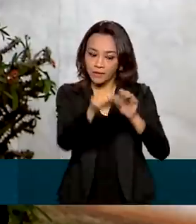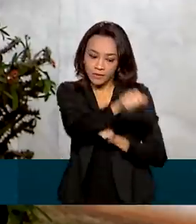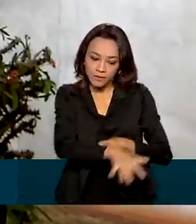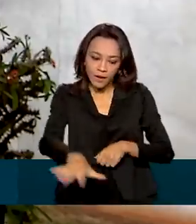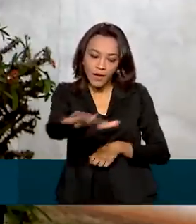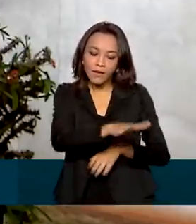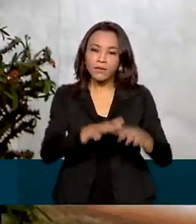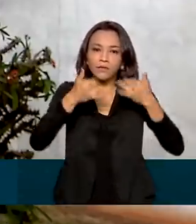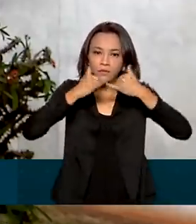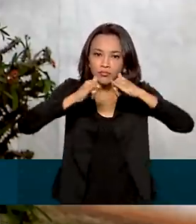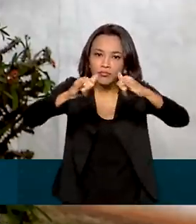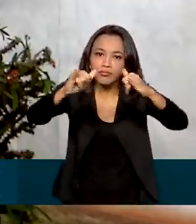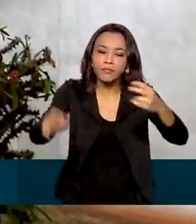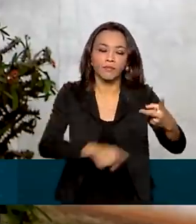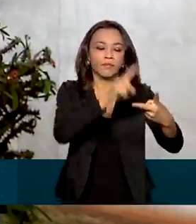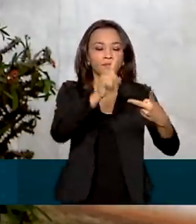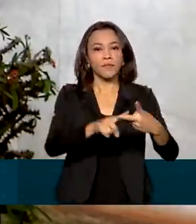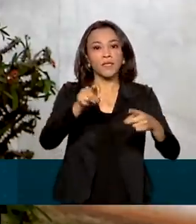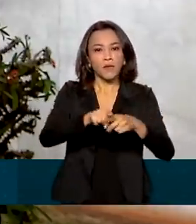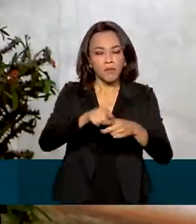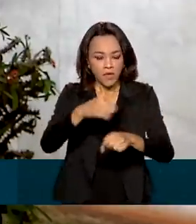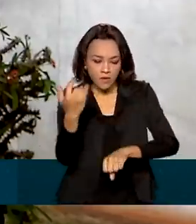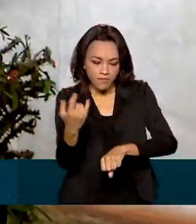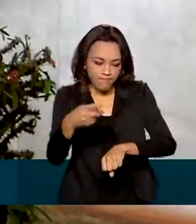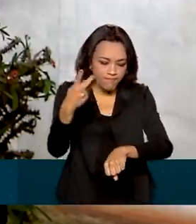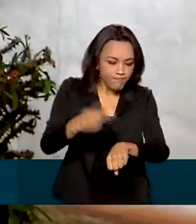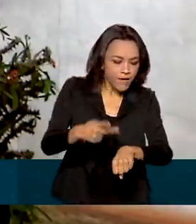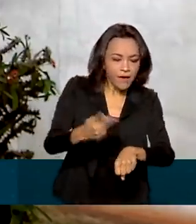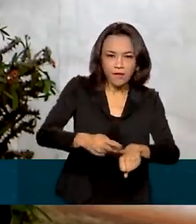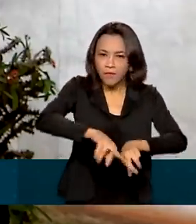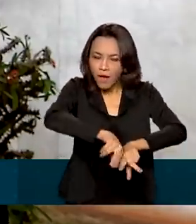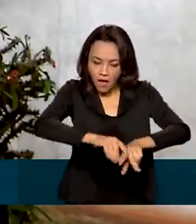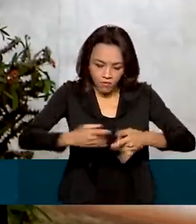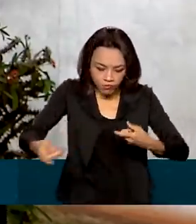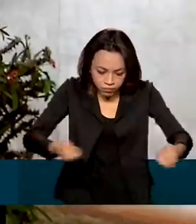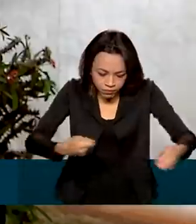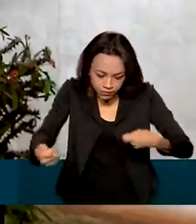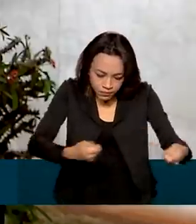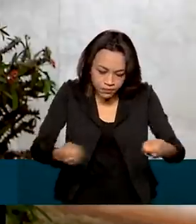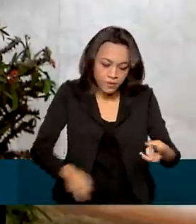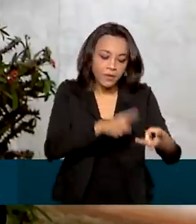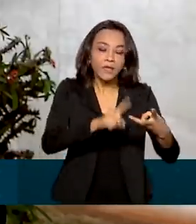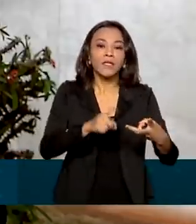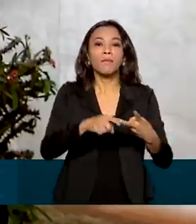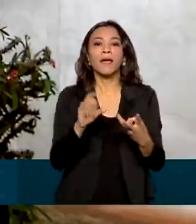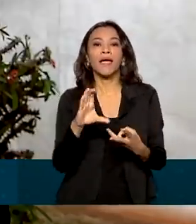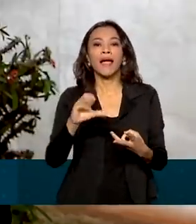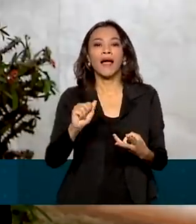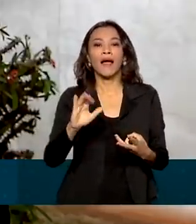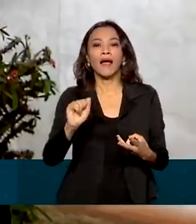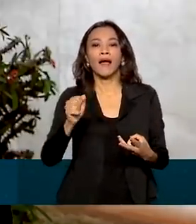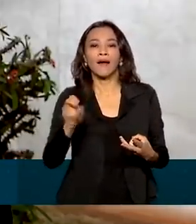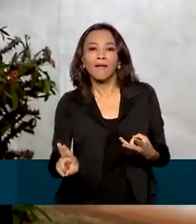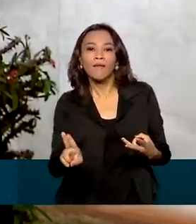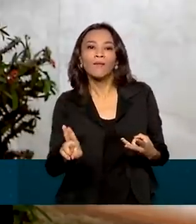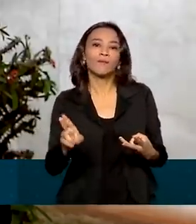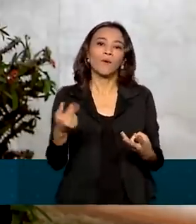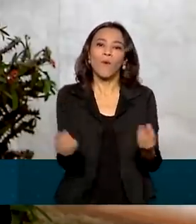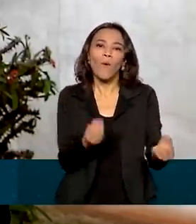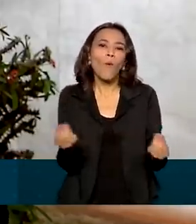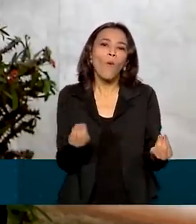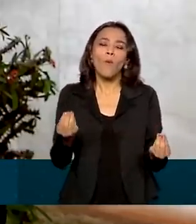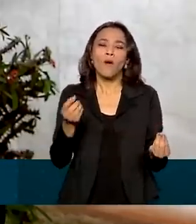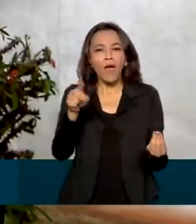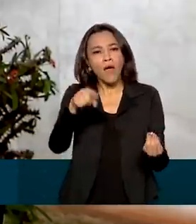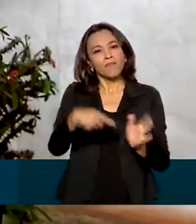de energia elétrica, exploração de minério e produção de cacau, pesquisa científica e bioeconomia. O objetivo é